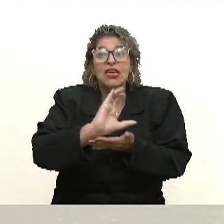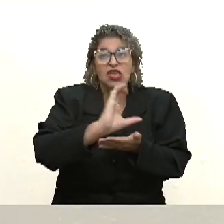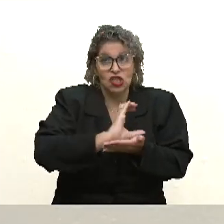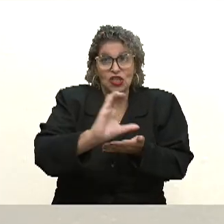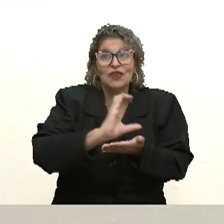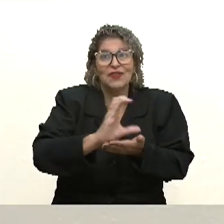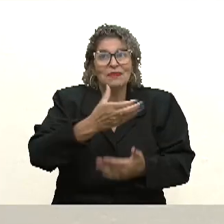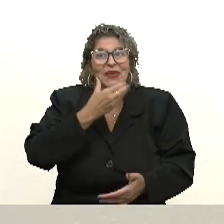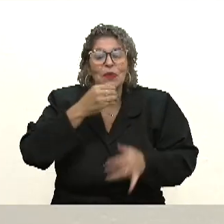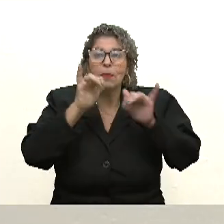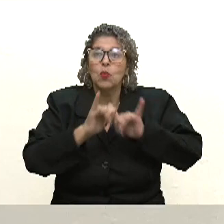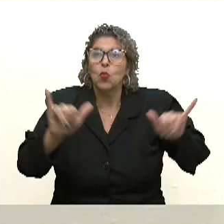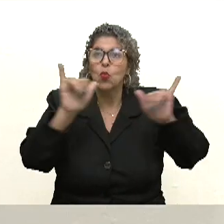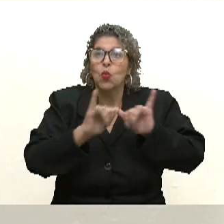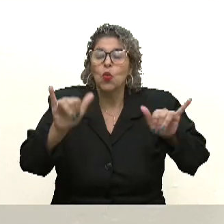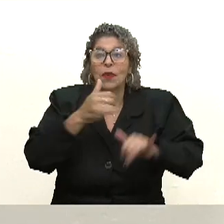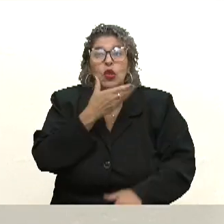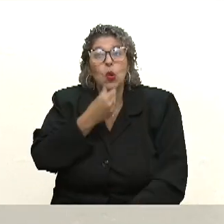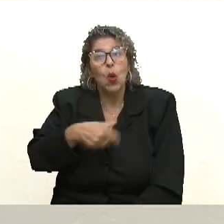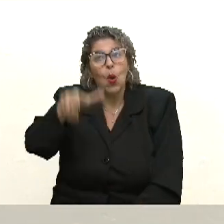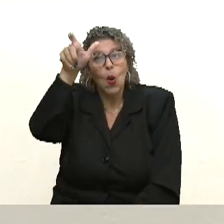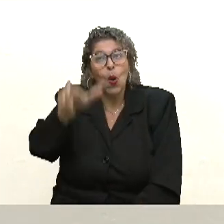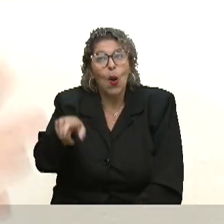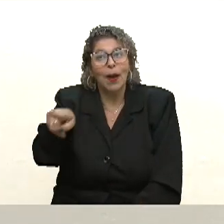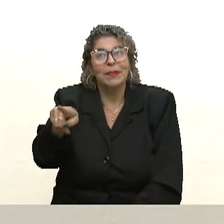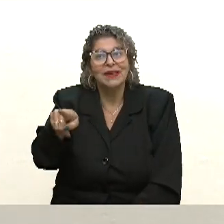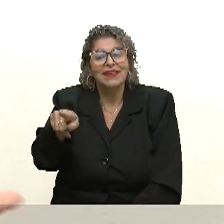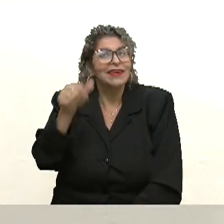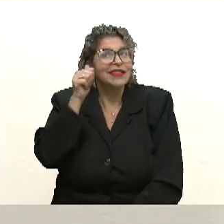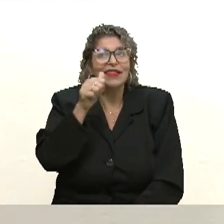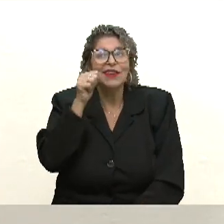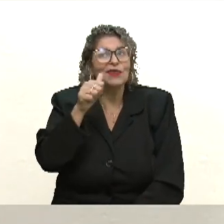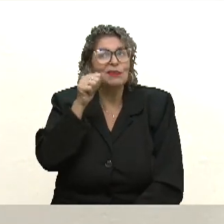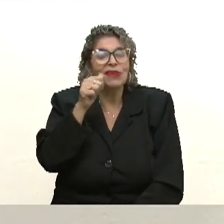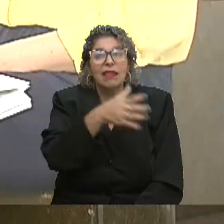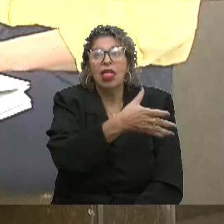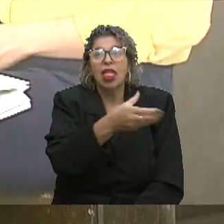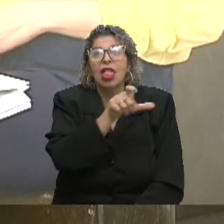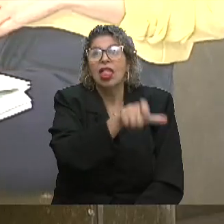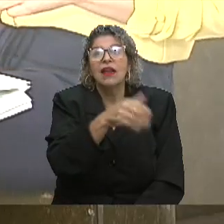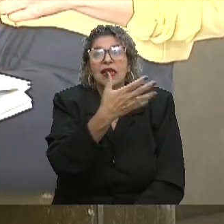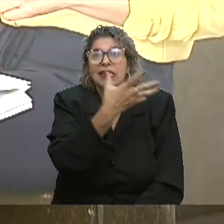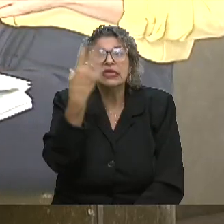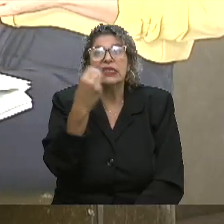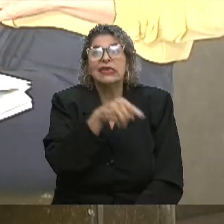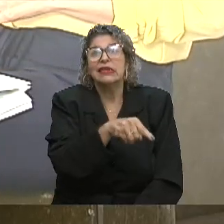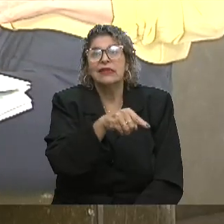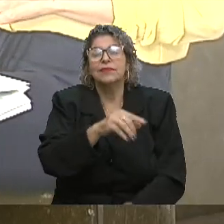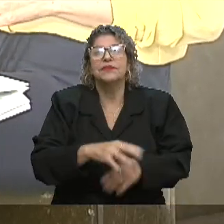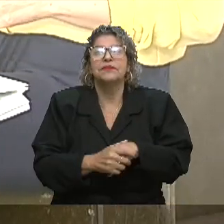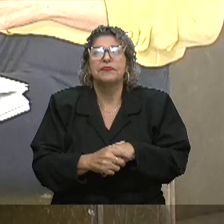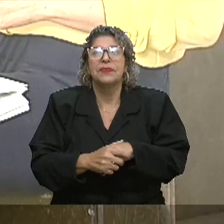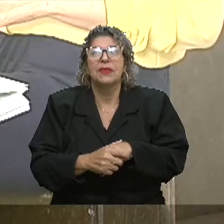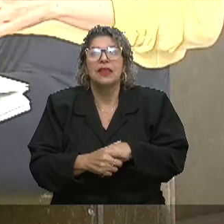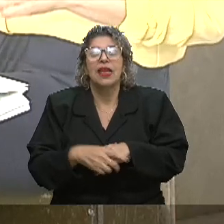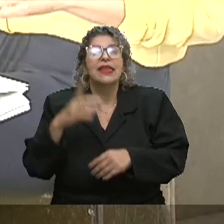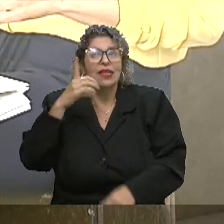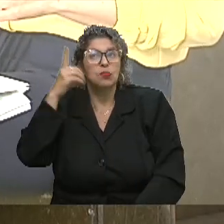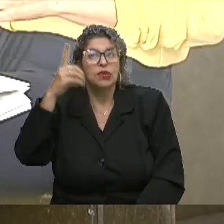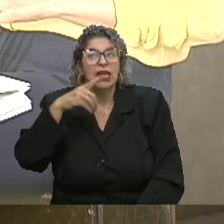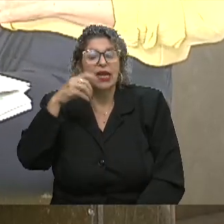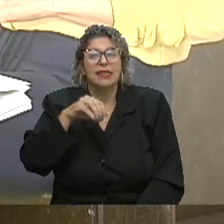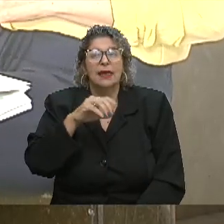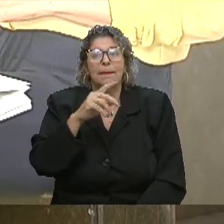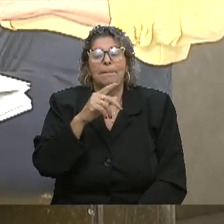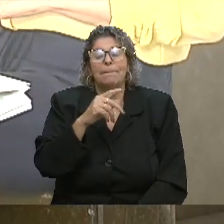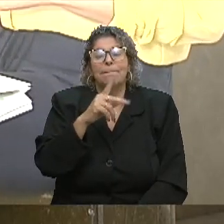muito mais mídia num candidato masculino e às vezes as mulheres ficam esquecidas. Há pouco tempo, a deputada Patrícia Alba, da bancada